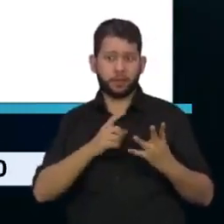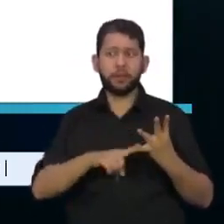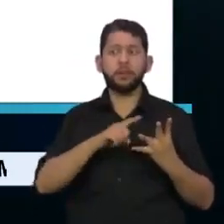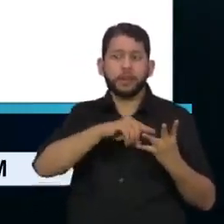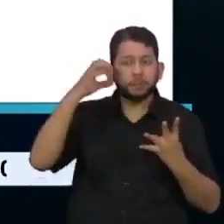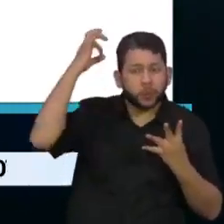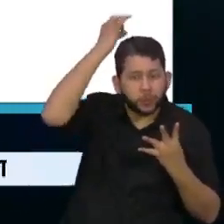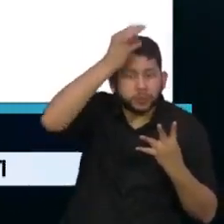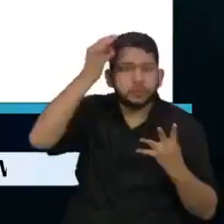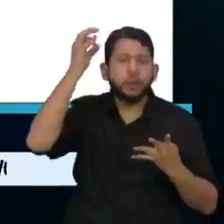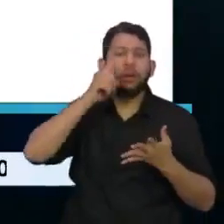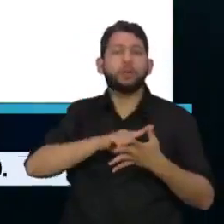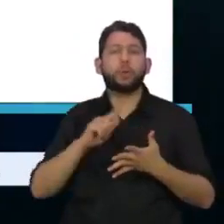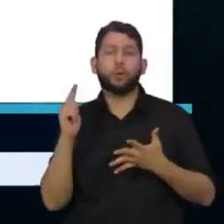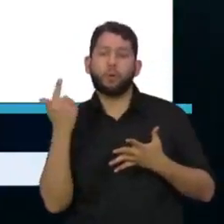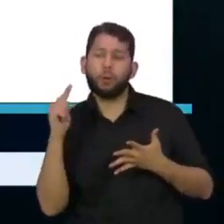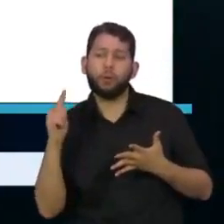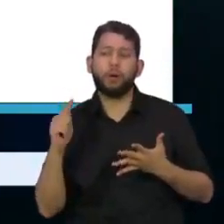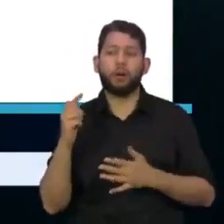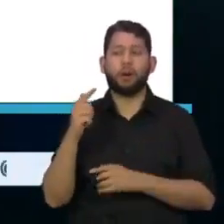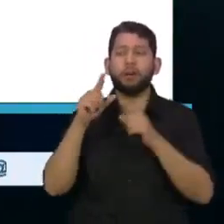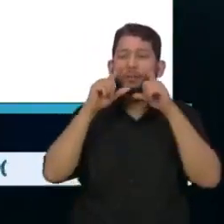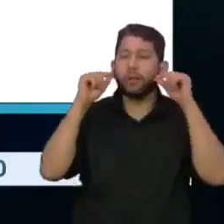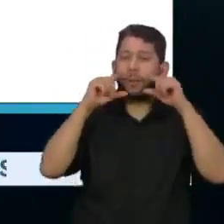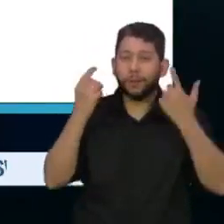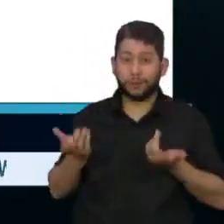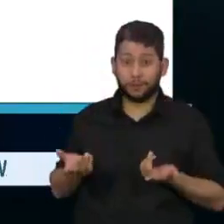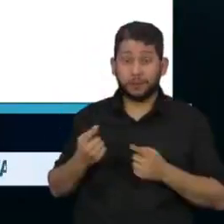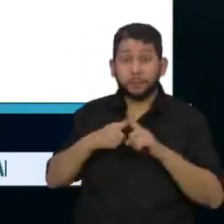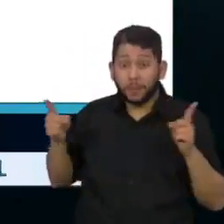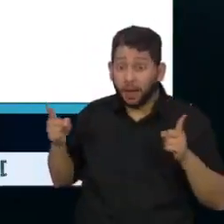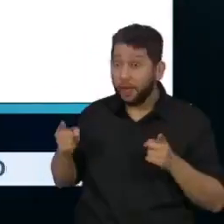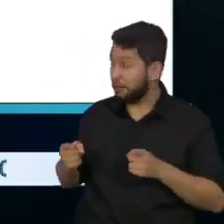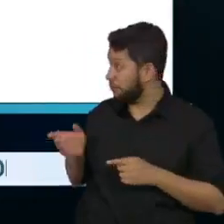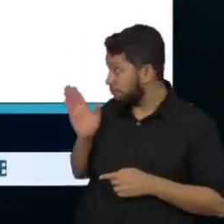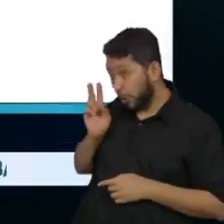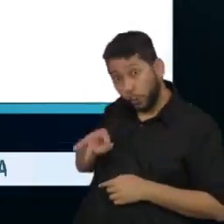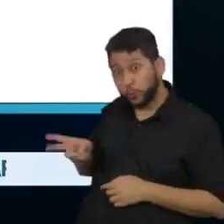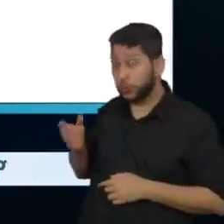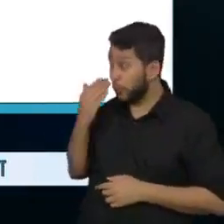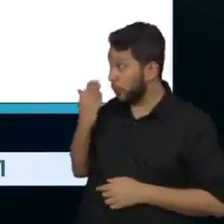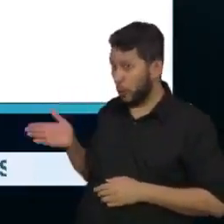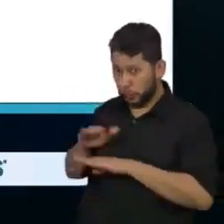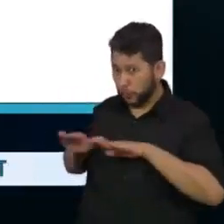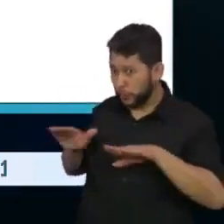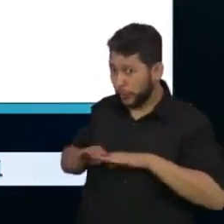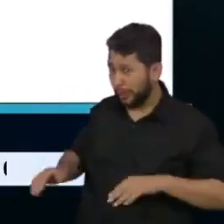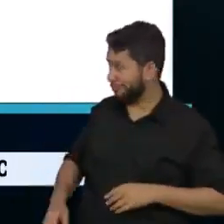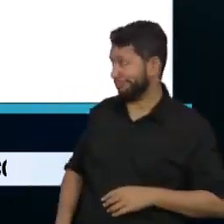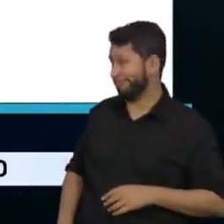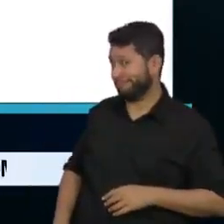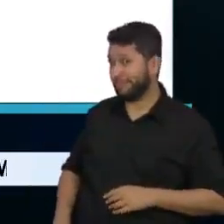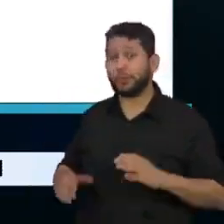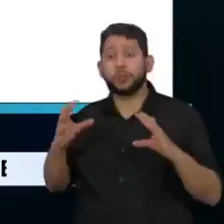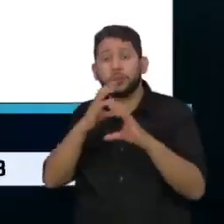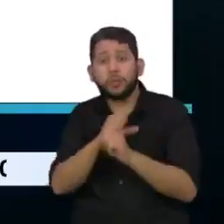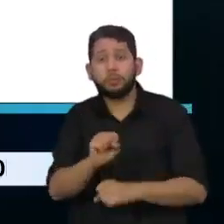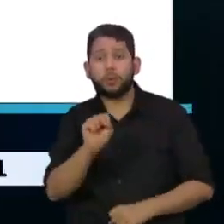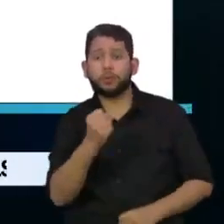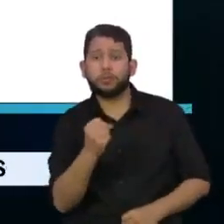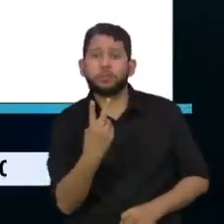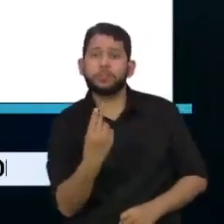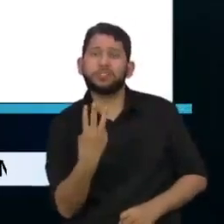Mato Grosso, Goiás e Alagoas. Mas o mapa dos conflitos não para por aí. Ao todo, foram 823